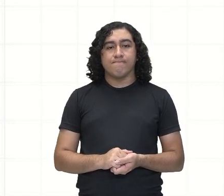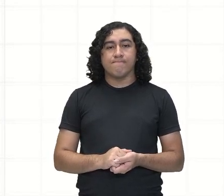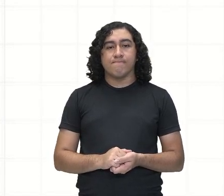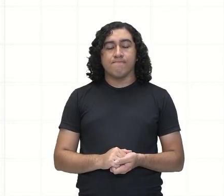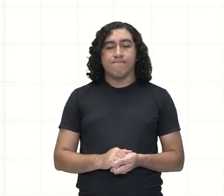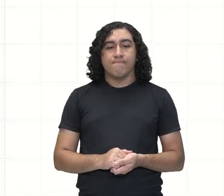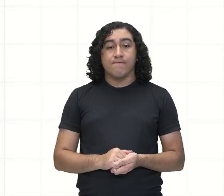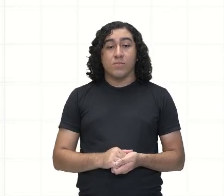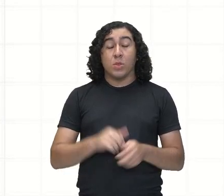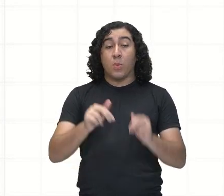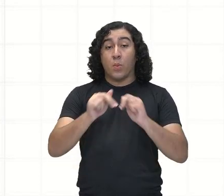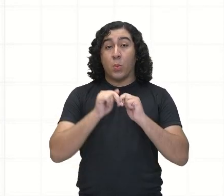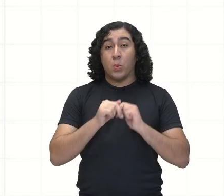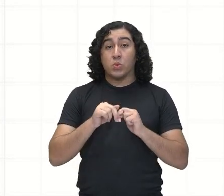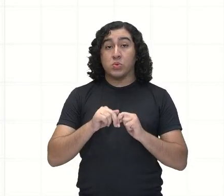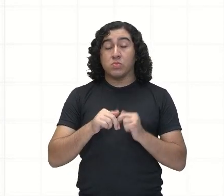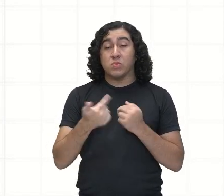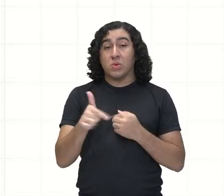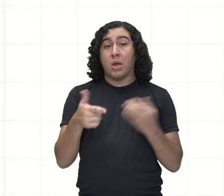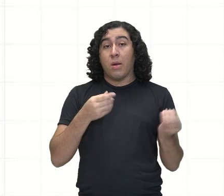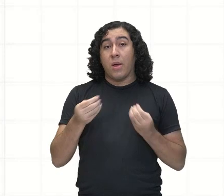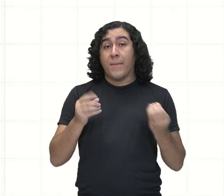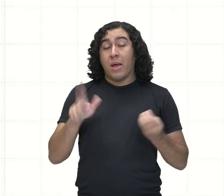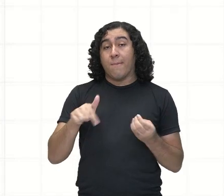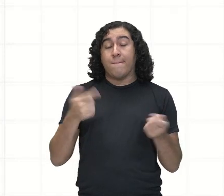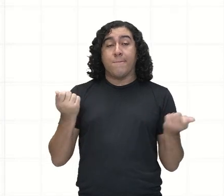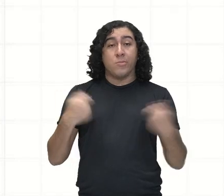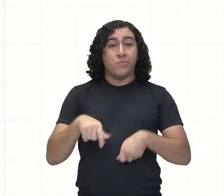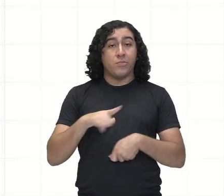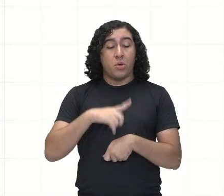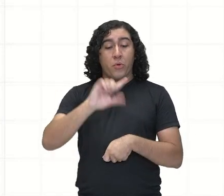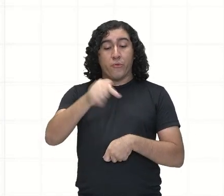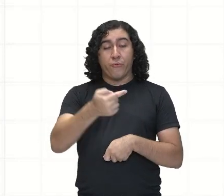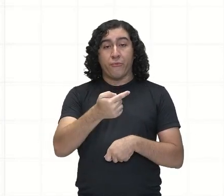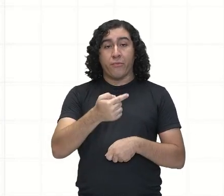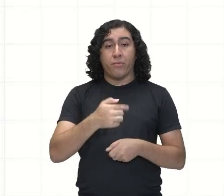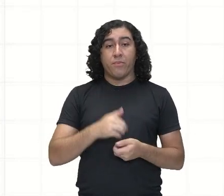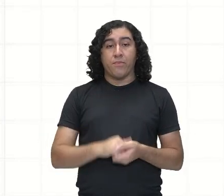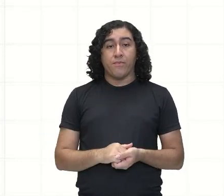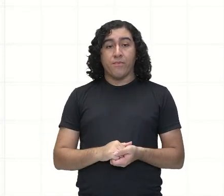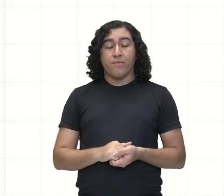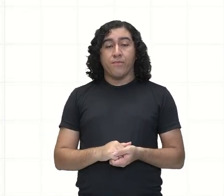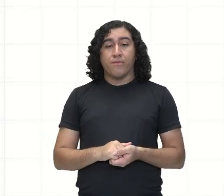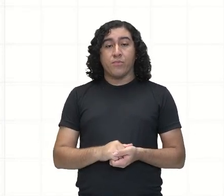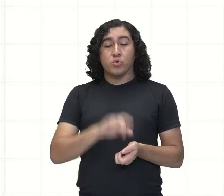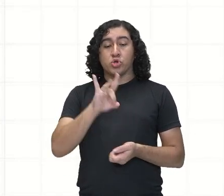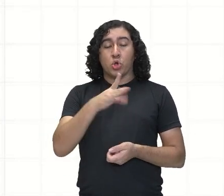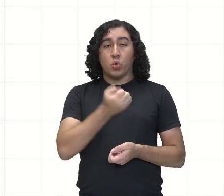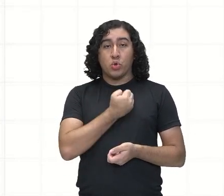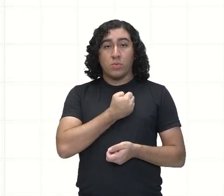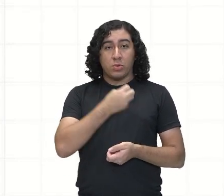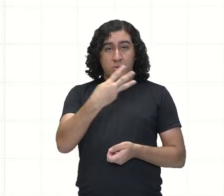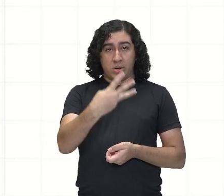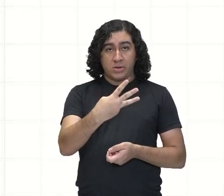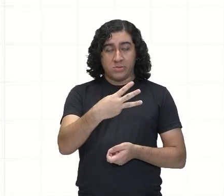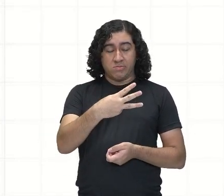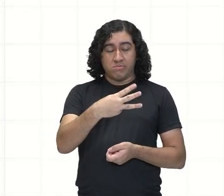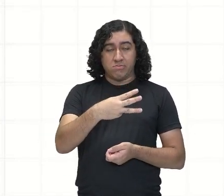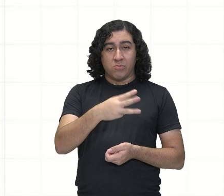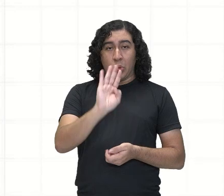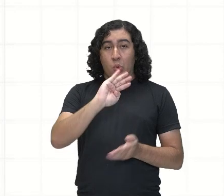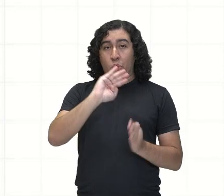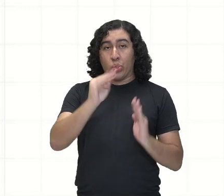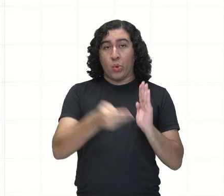no caso, ó, nós não vamos considerar as casas decimais. Nós... Iremos considerar a parte inteira do nosso